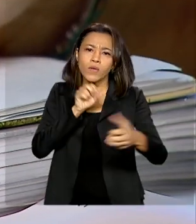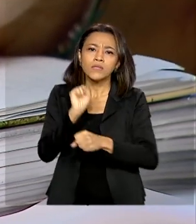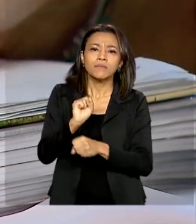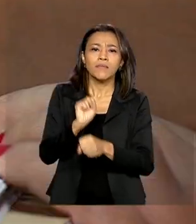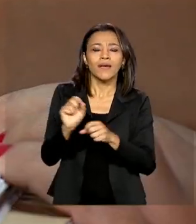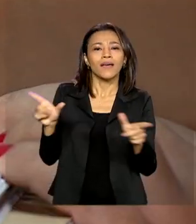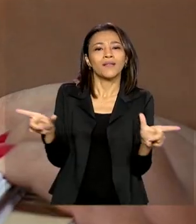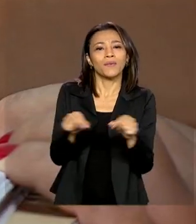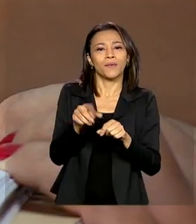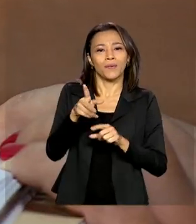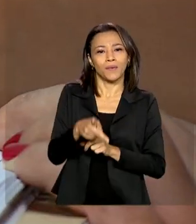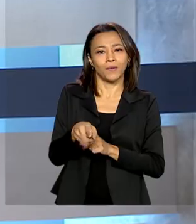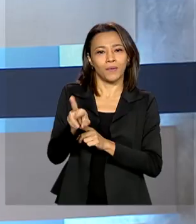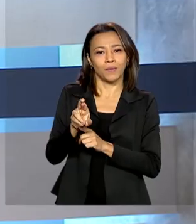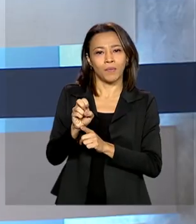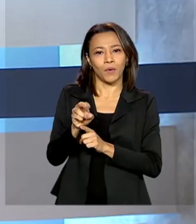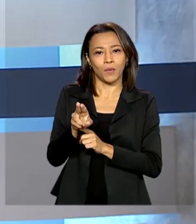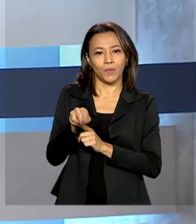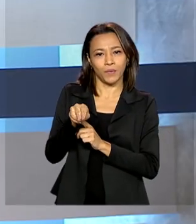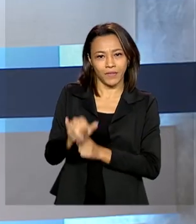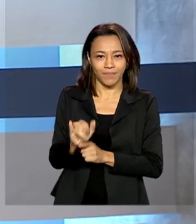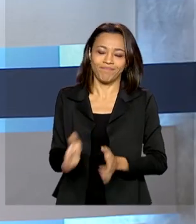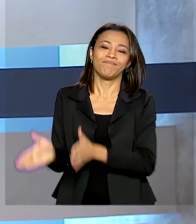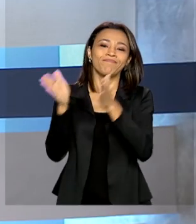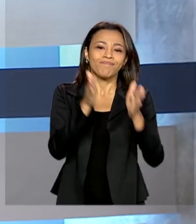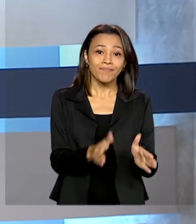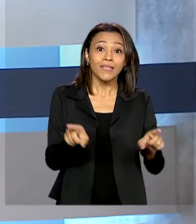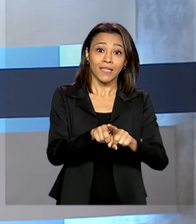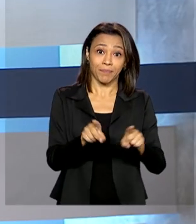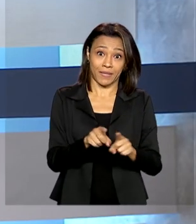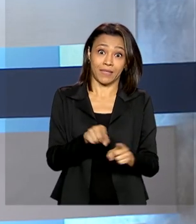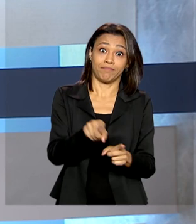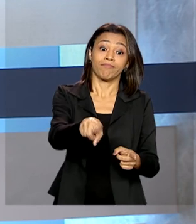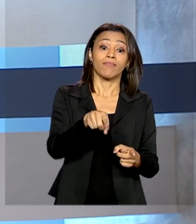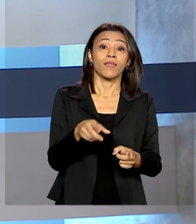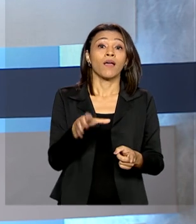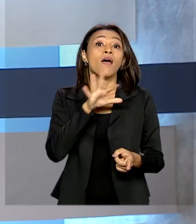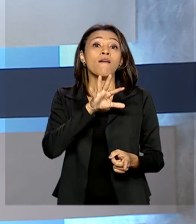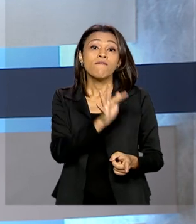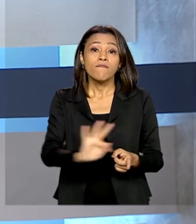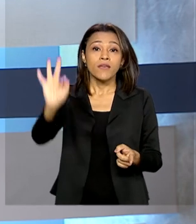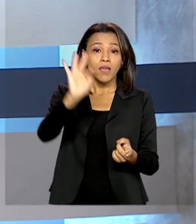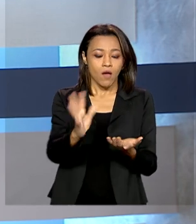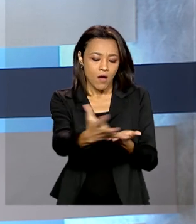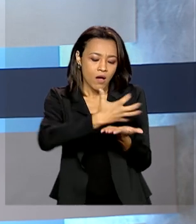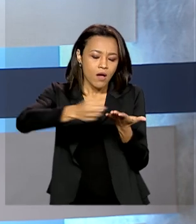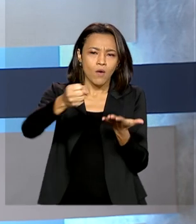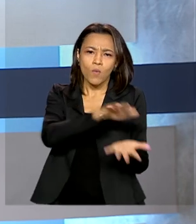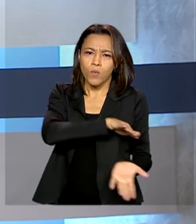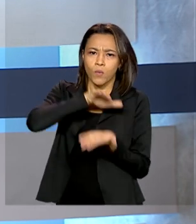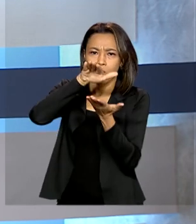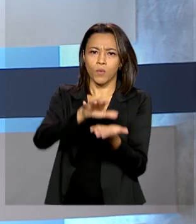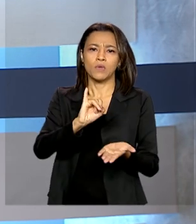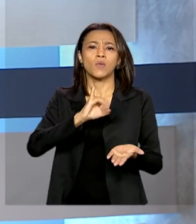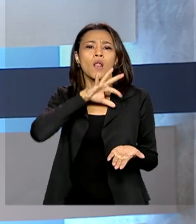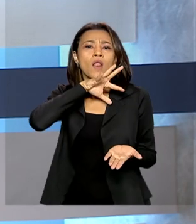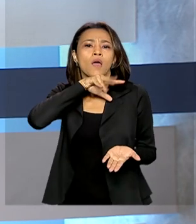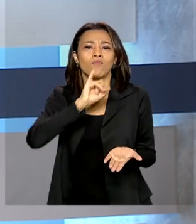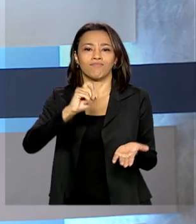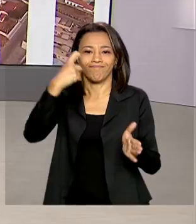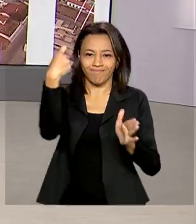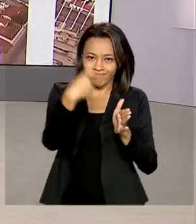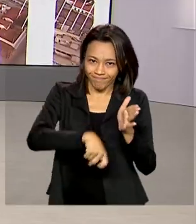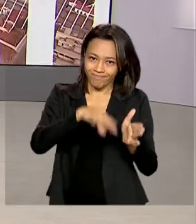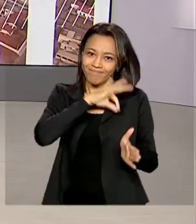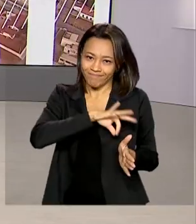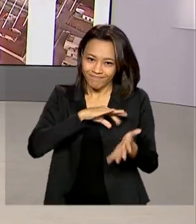Universidade para Todos. E veja também, Receita Federal libera consulta a mais um lote de restituição do Imposto de Renda.